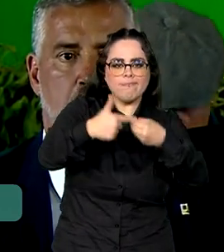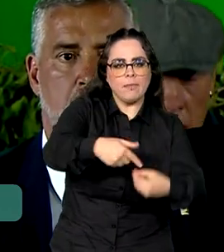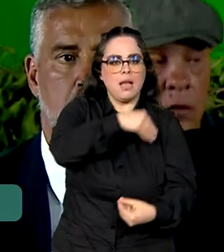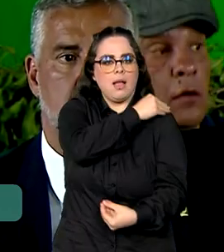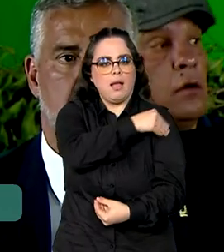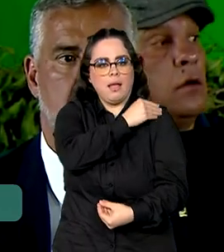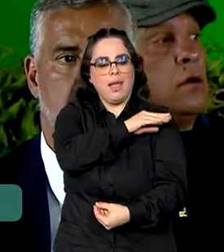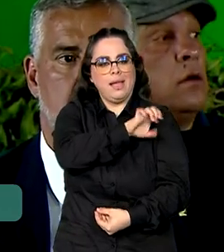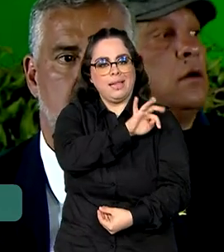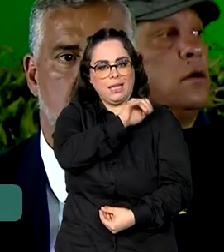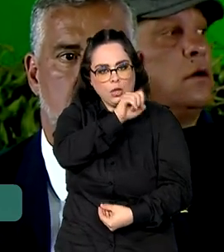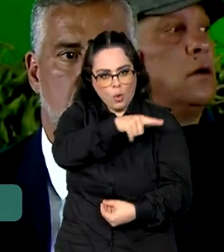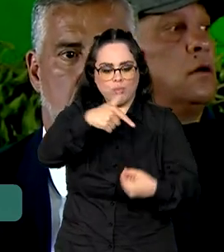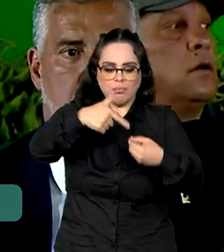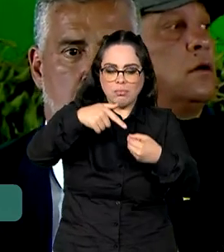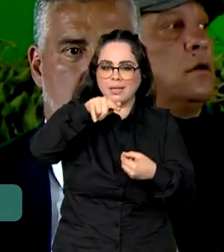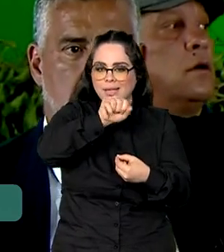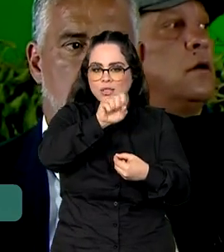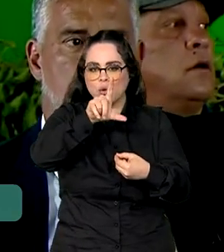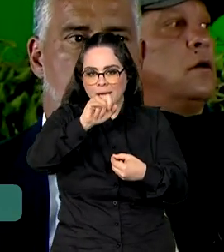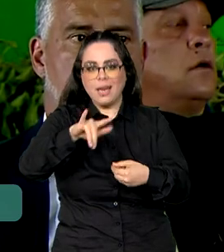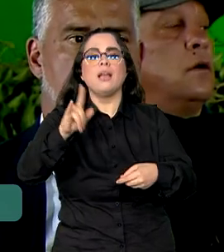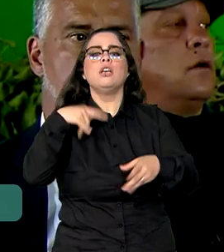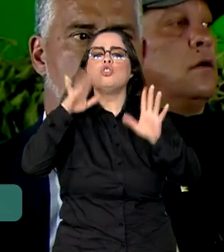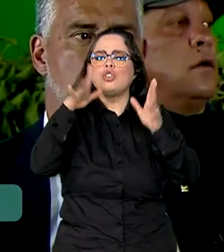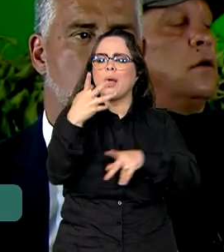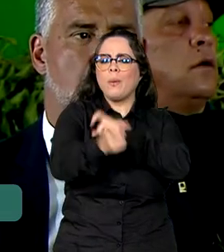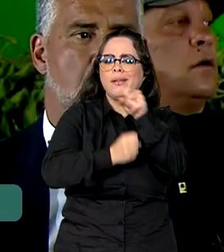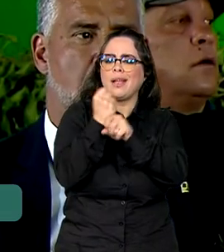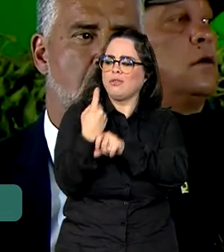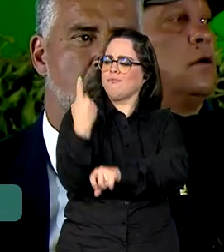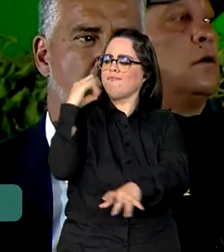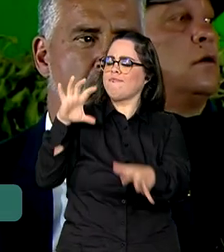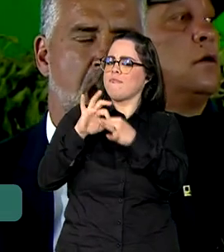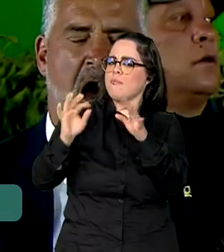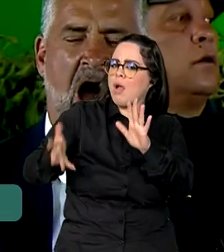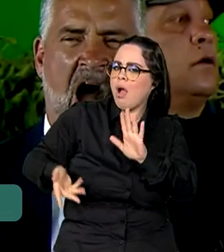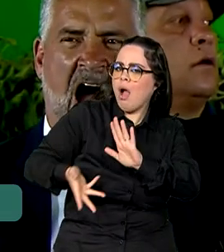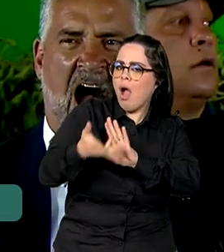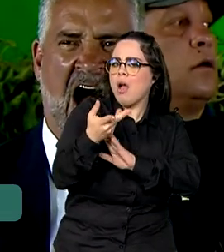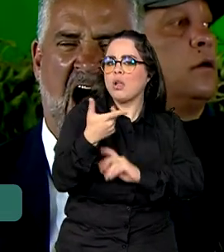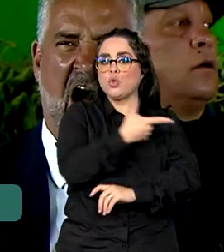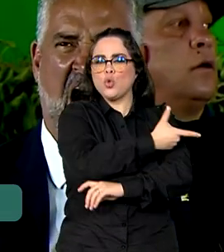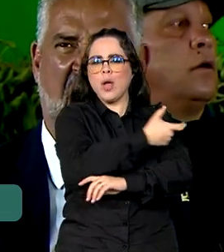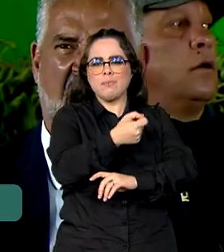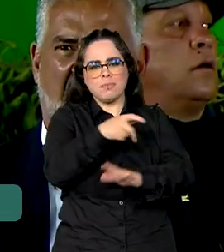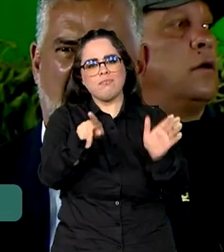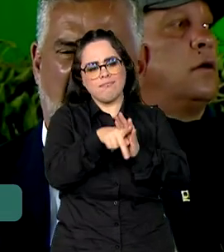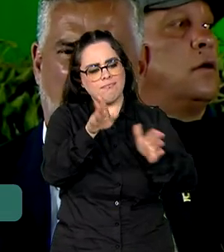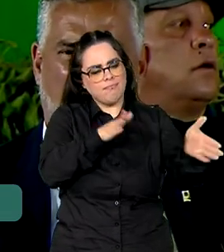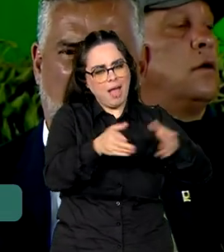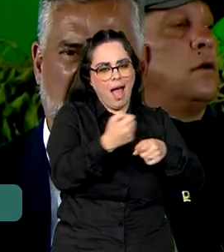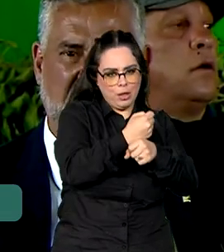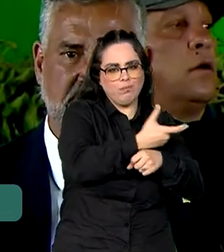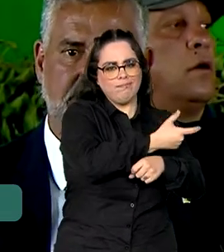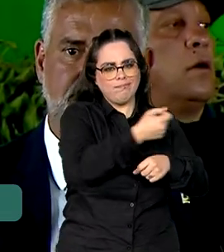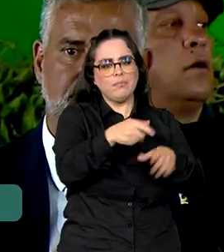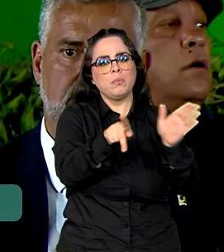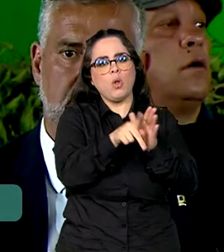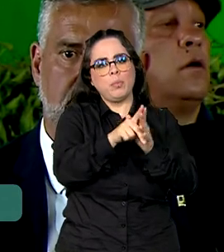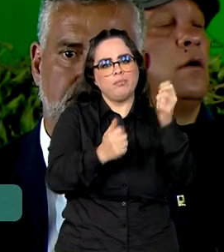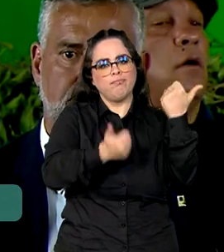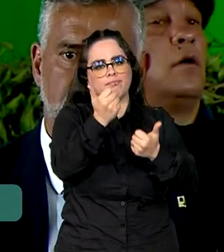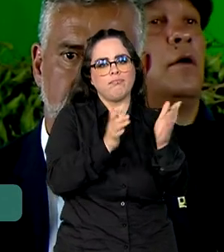Estamos fortalecendo a cadeia do etanol criada há 40 anos e impulsionada nos anos 2000 pelo presidente Lula com os veículos flex.